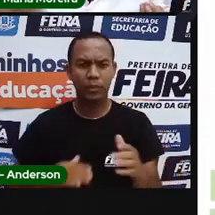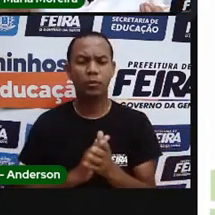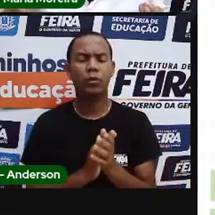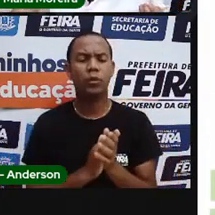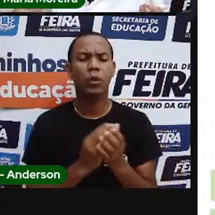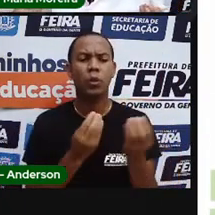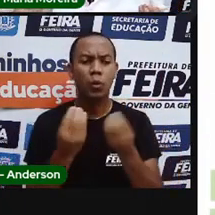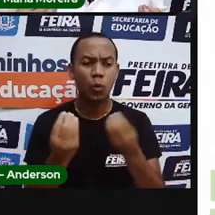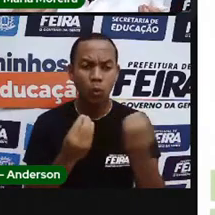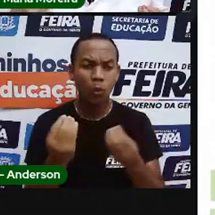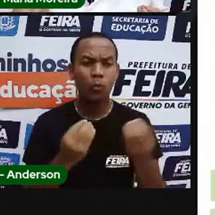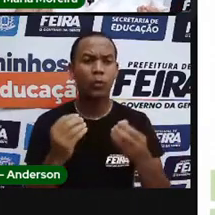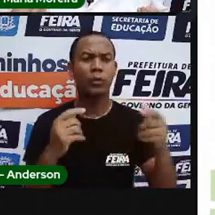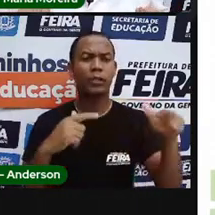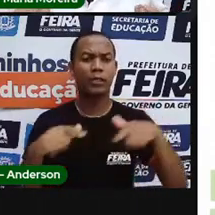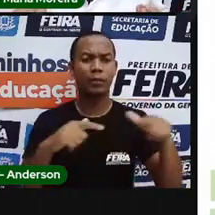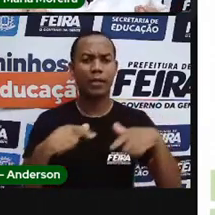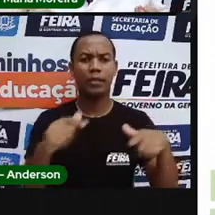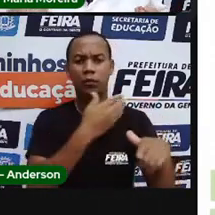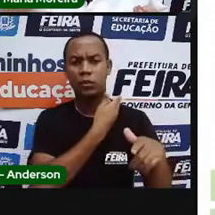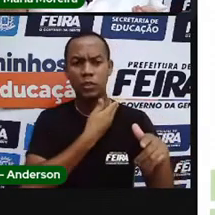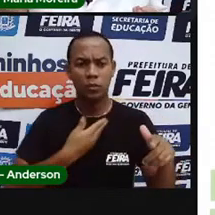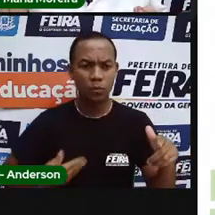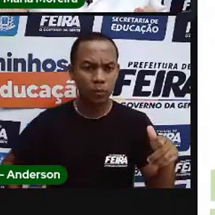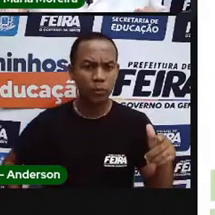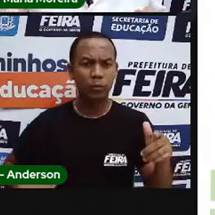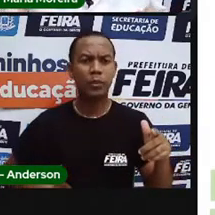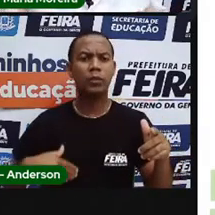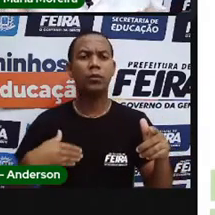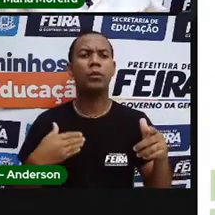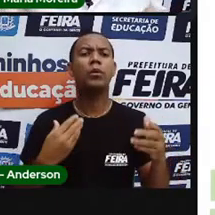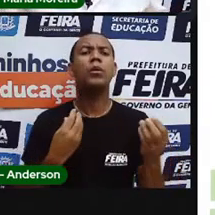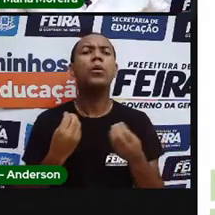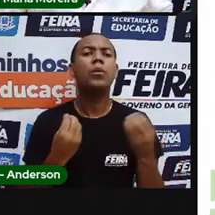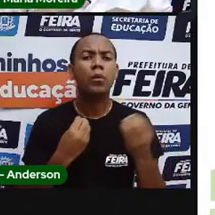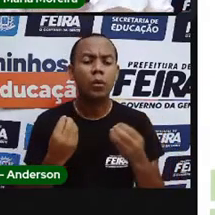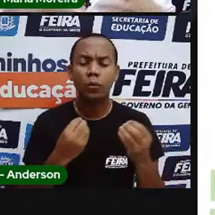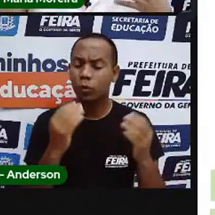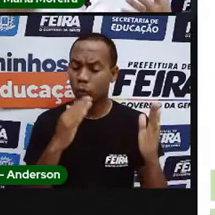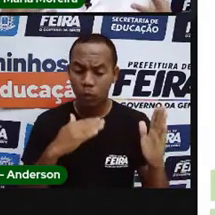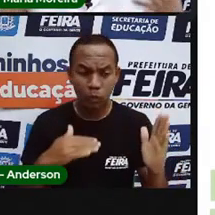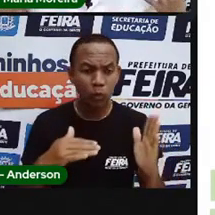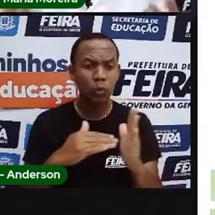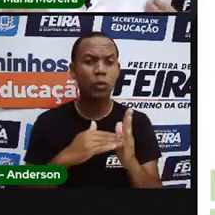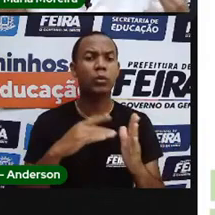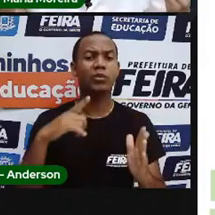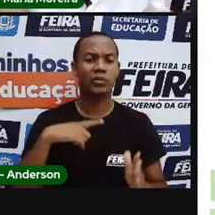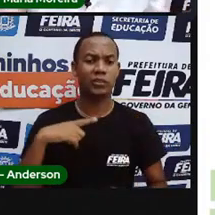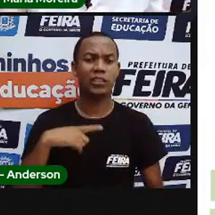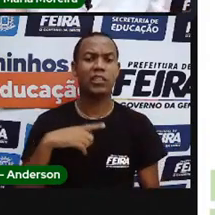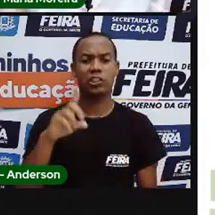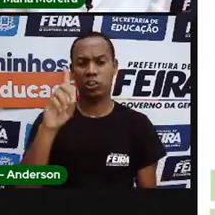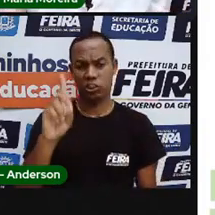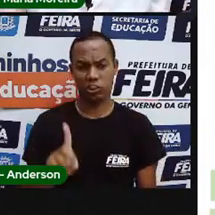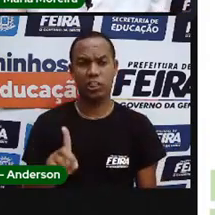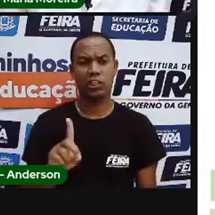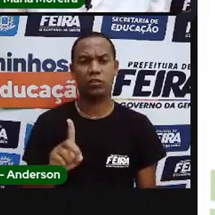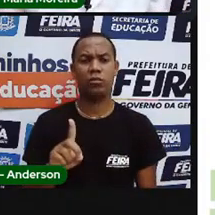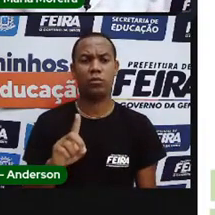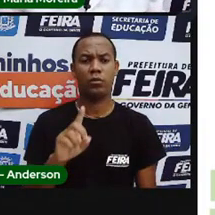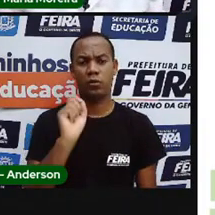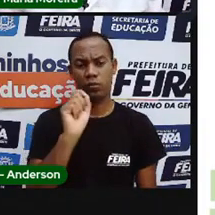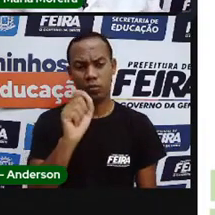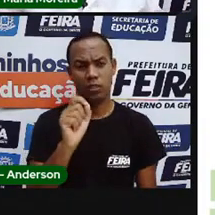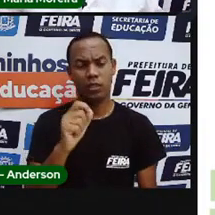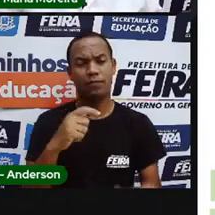que o serviço público é um direito de todos. Todos nós temos direito a